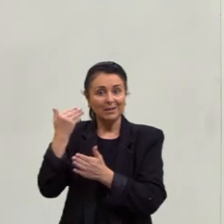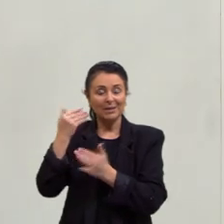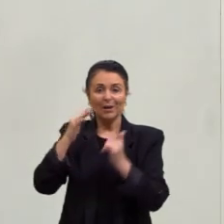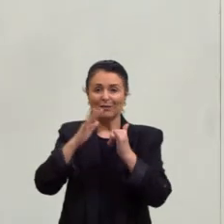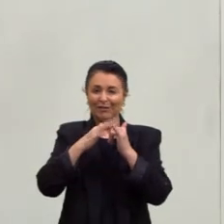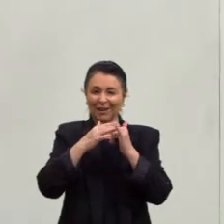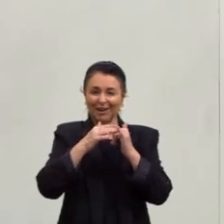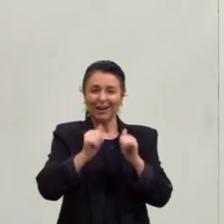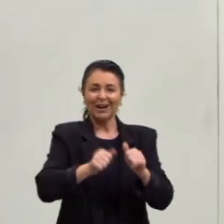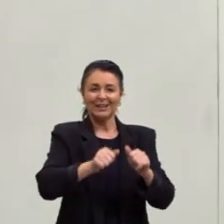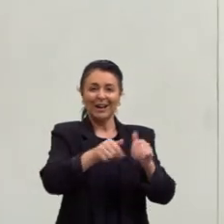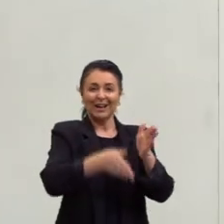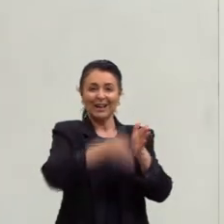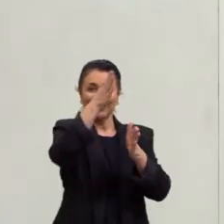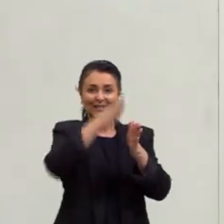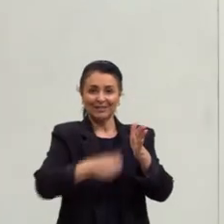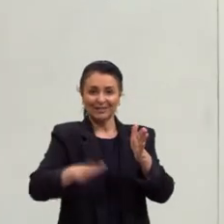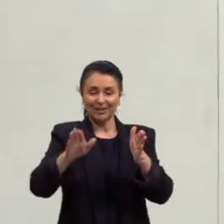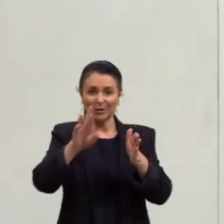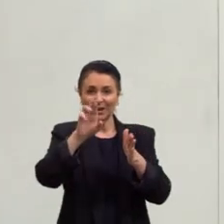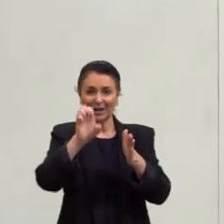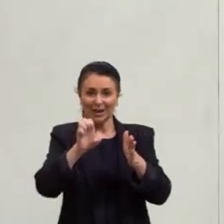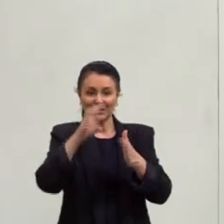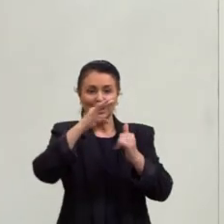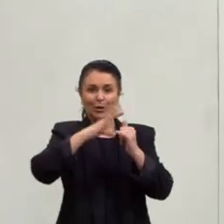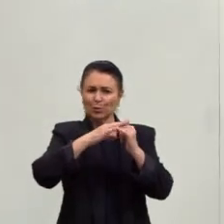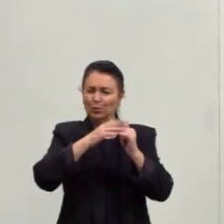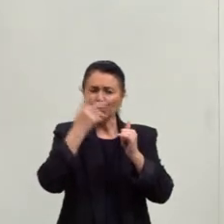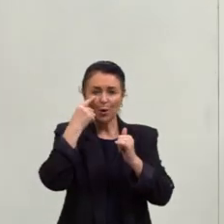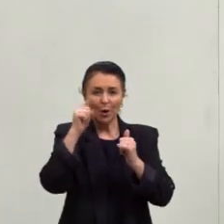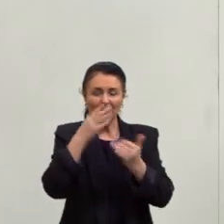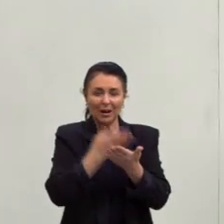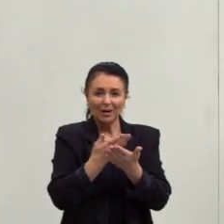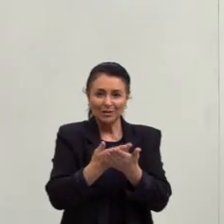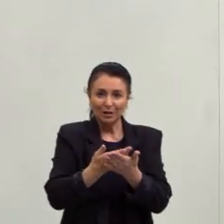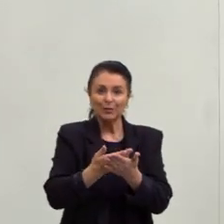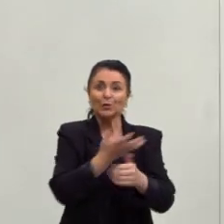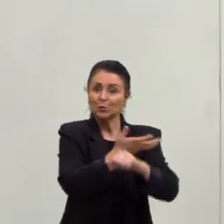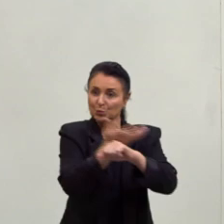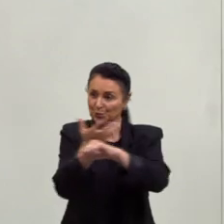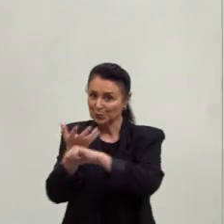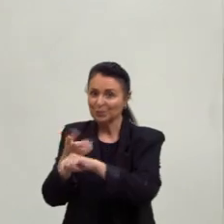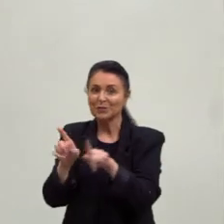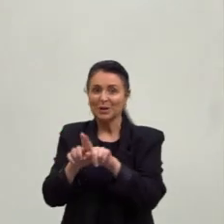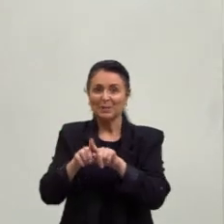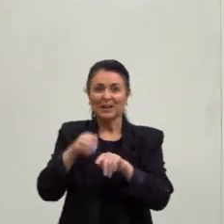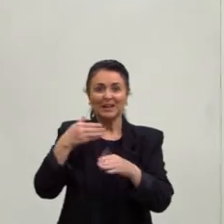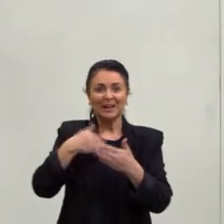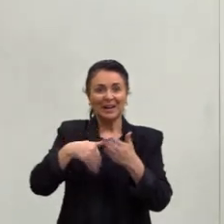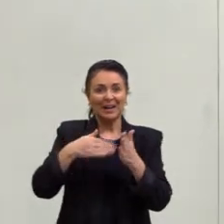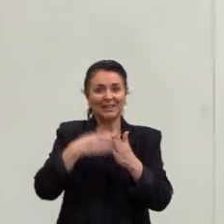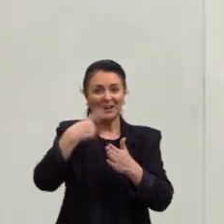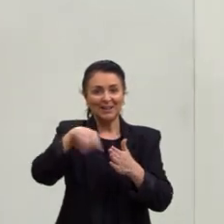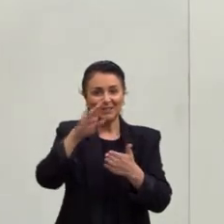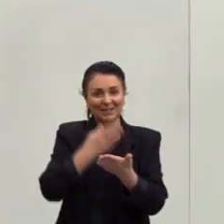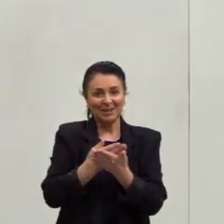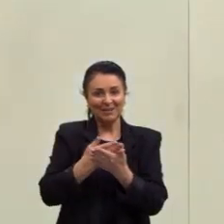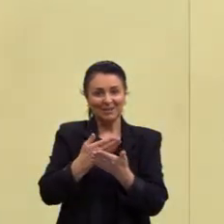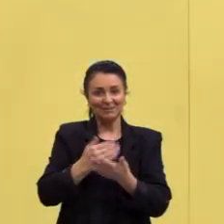da SeduqRS no YouTube, acompanha que está tudo certinho lá, inclusive dos outros componentes e até a próxima aula. tchau!